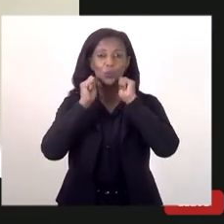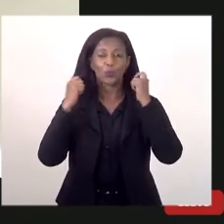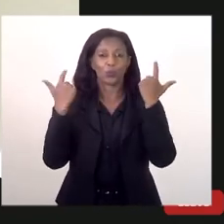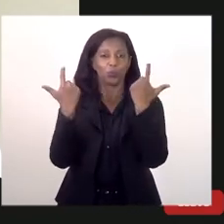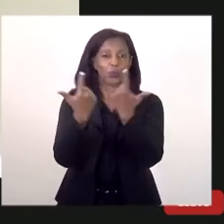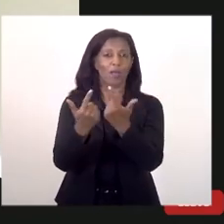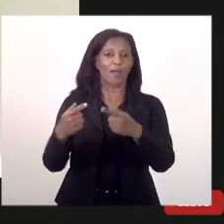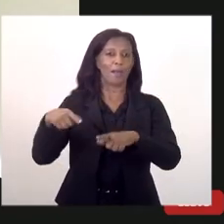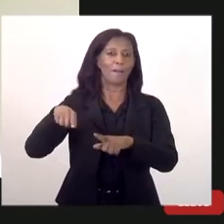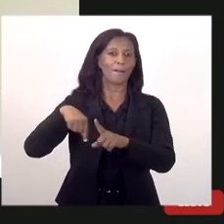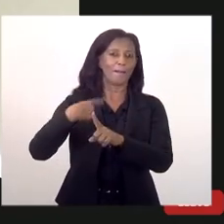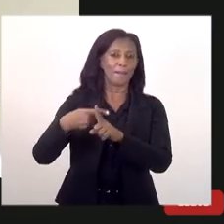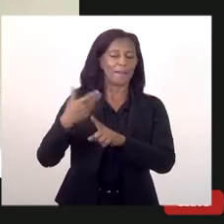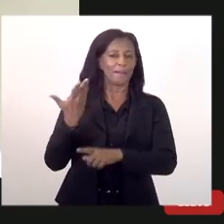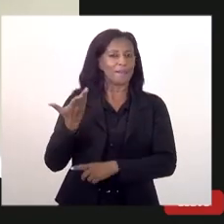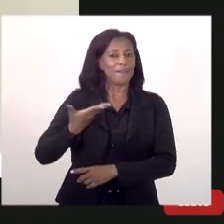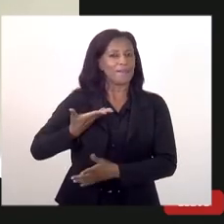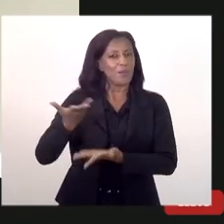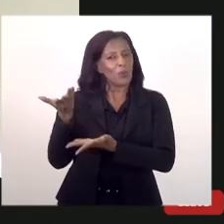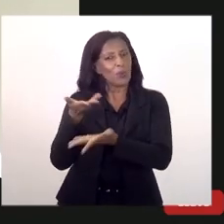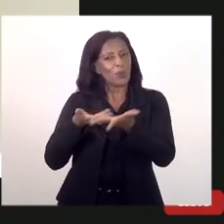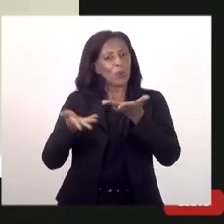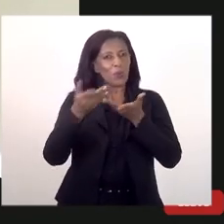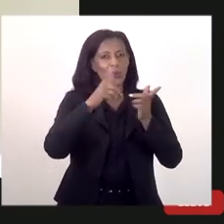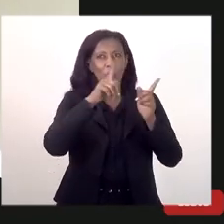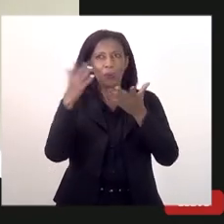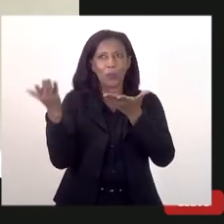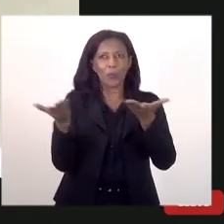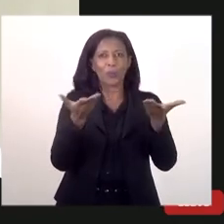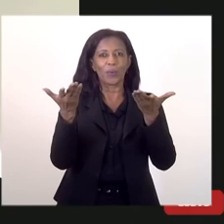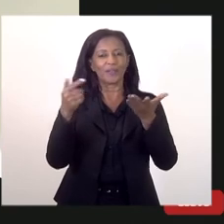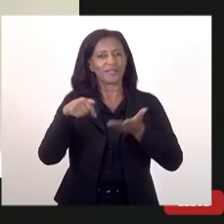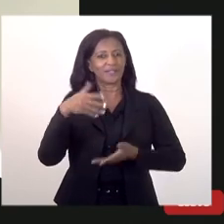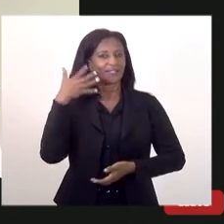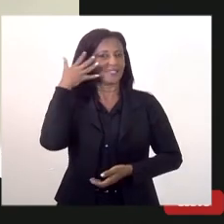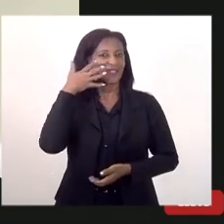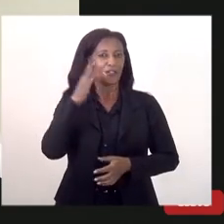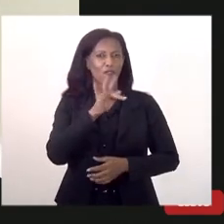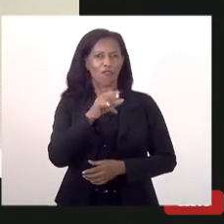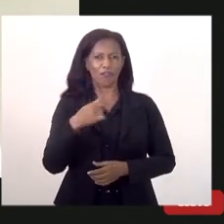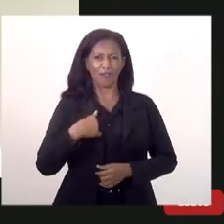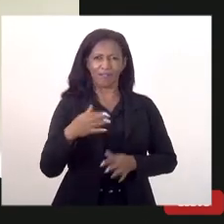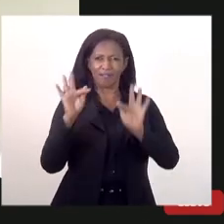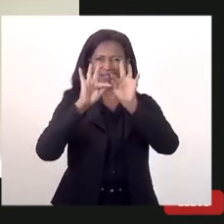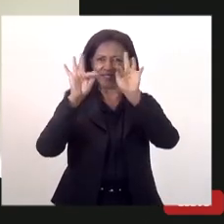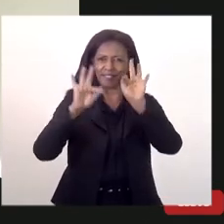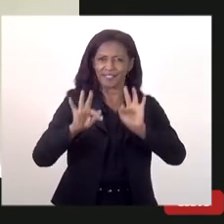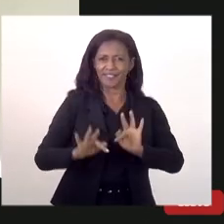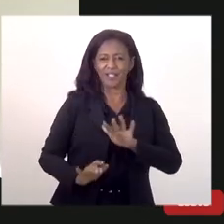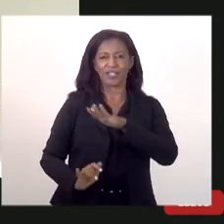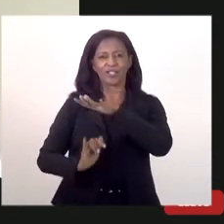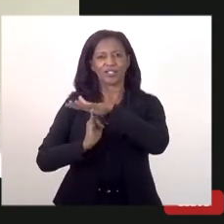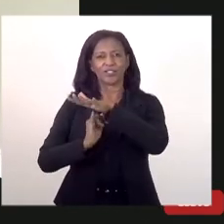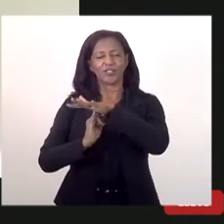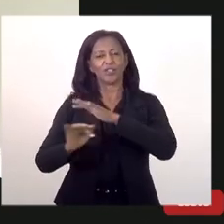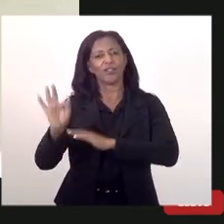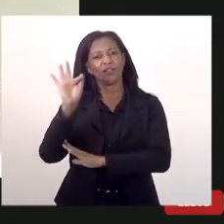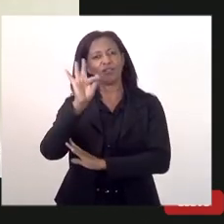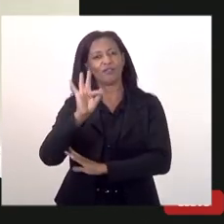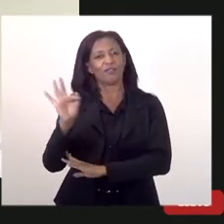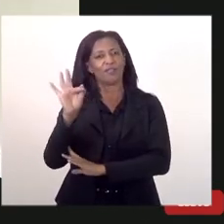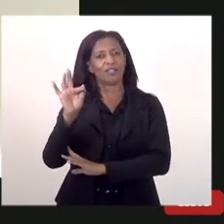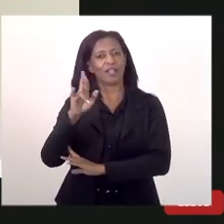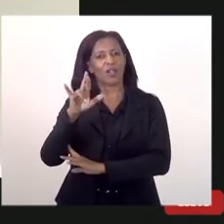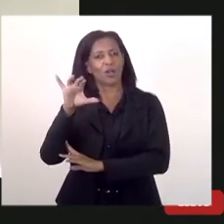demais amigos aqui que fazem parte desse grande fórum a gente fica muito feliz do Instituto Federal do Rio de Janeiro de fazer